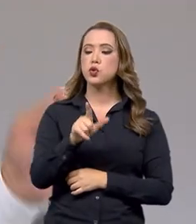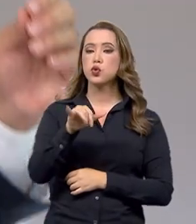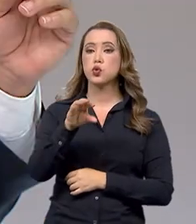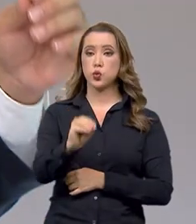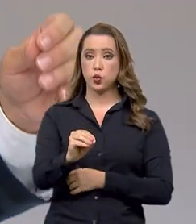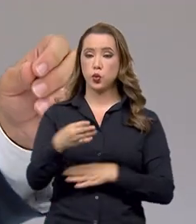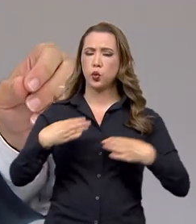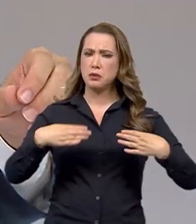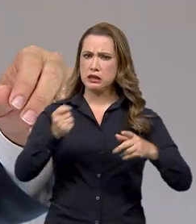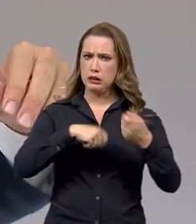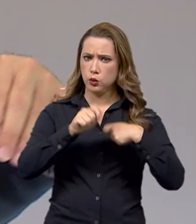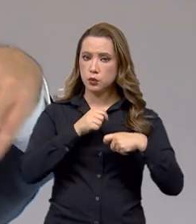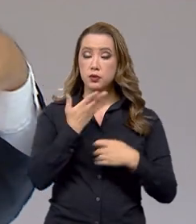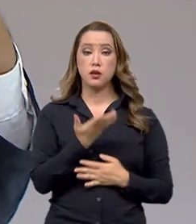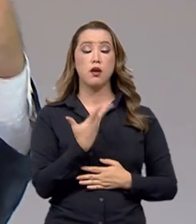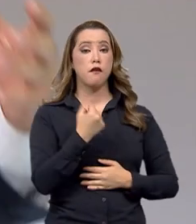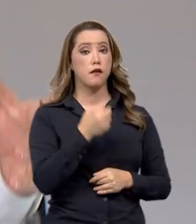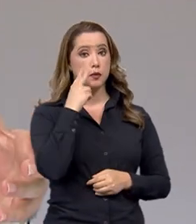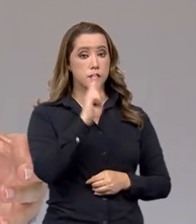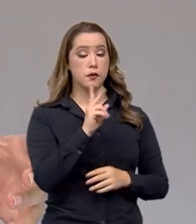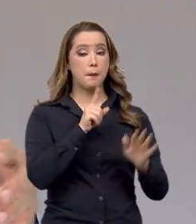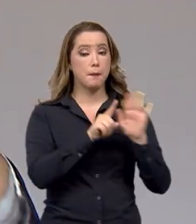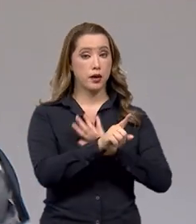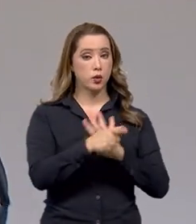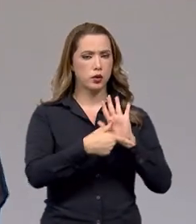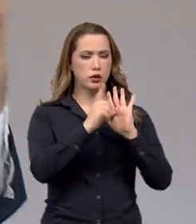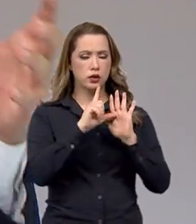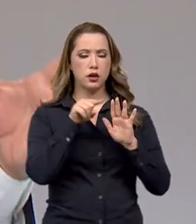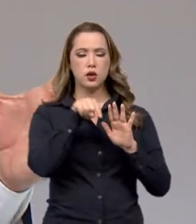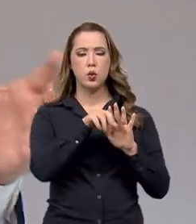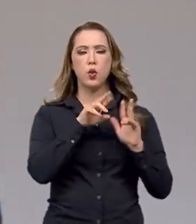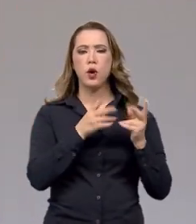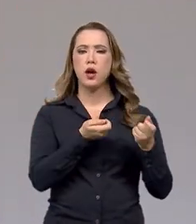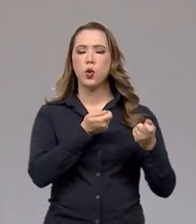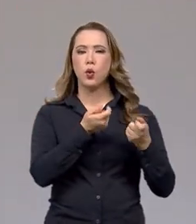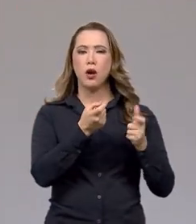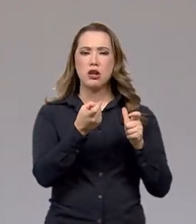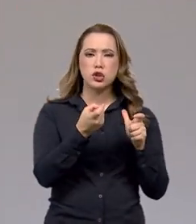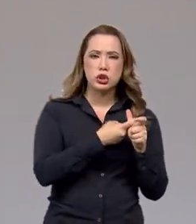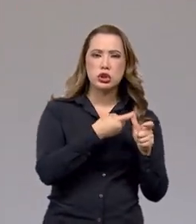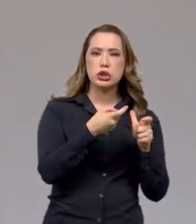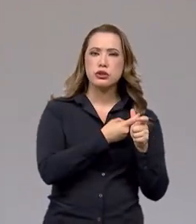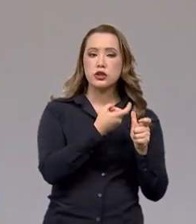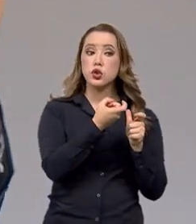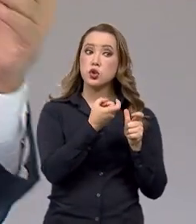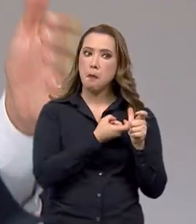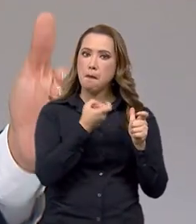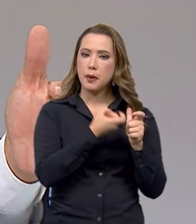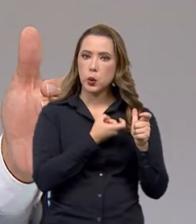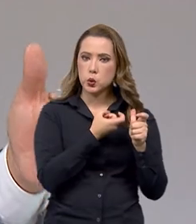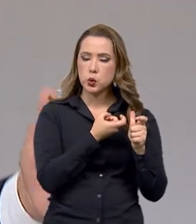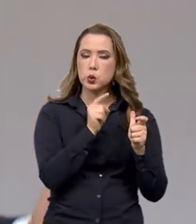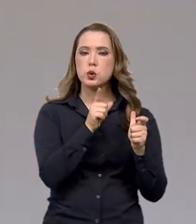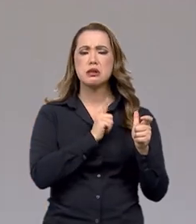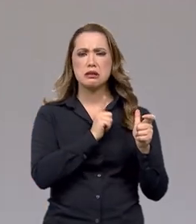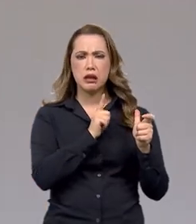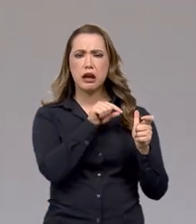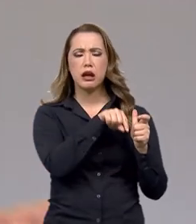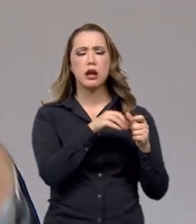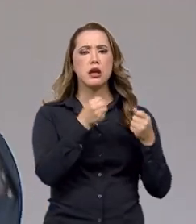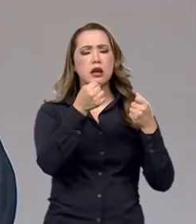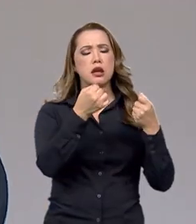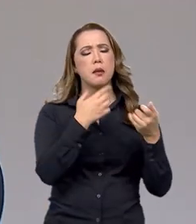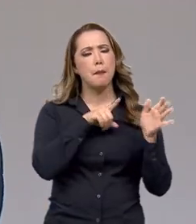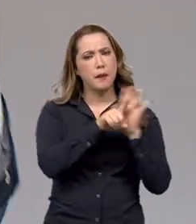deixamos a pergunta em relação a esse contencioso tributário que é enorme no Brasil, ali no primeiro bloco. Queria que o senhor começasse respondendo.